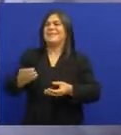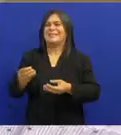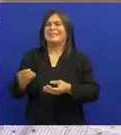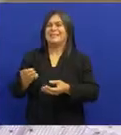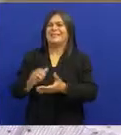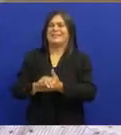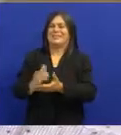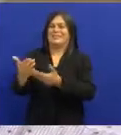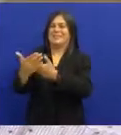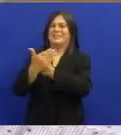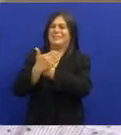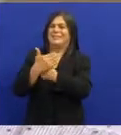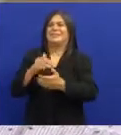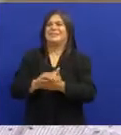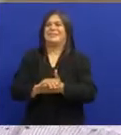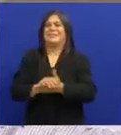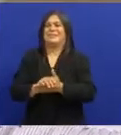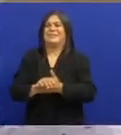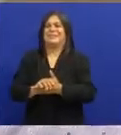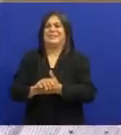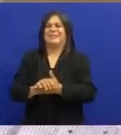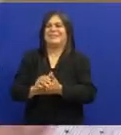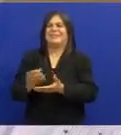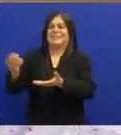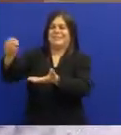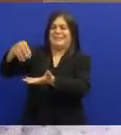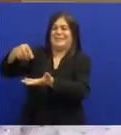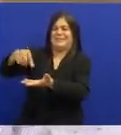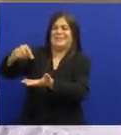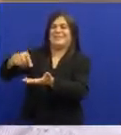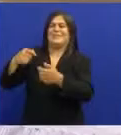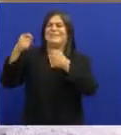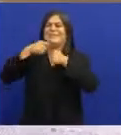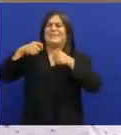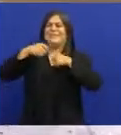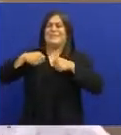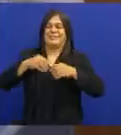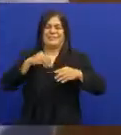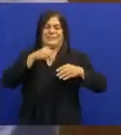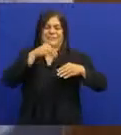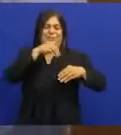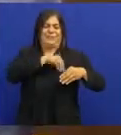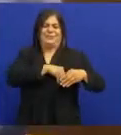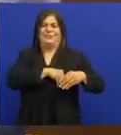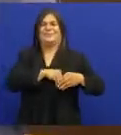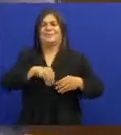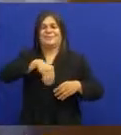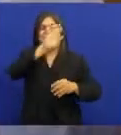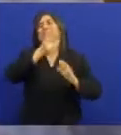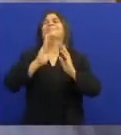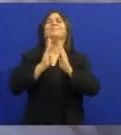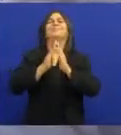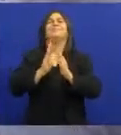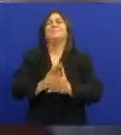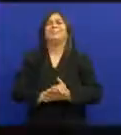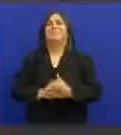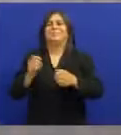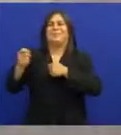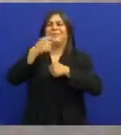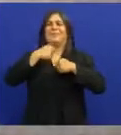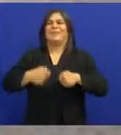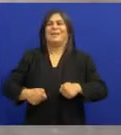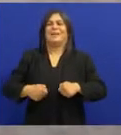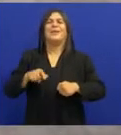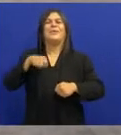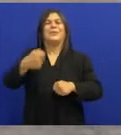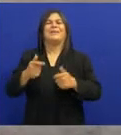poderiam colaborar E colocava lá No ombro da pessoa A pessoa dava um dinheirinho Ela guardava dentro Do lenço Lá pra casa E